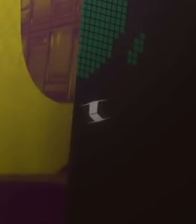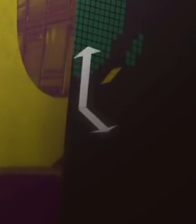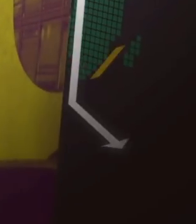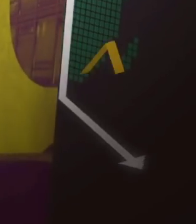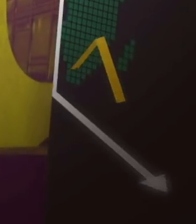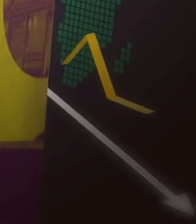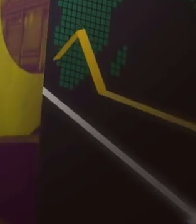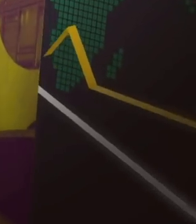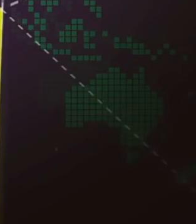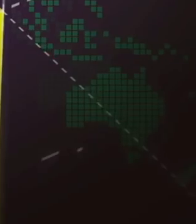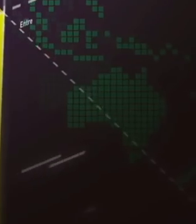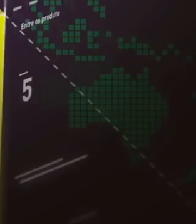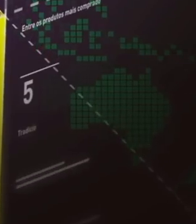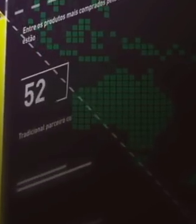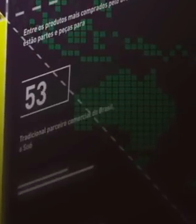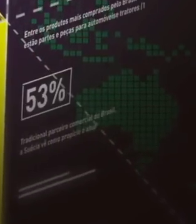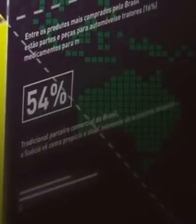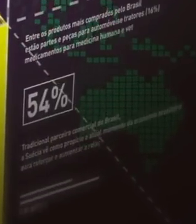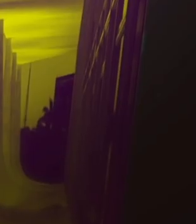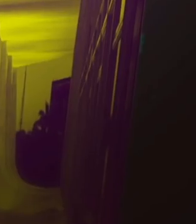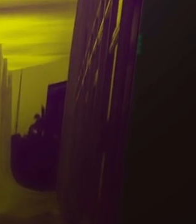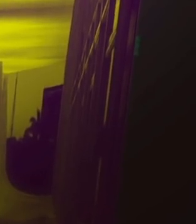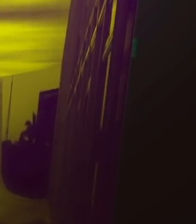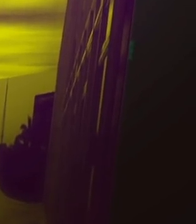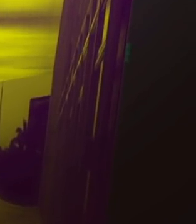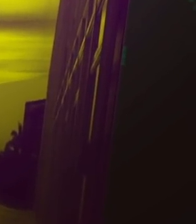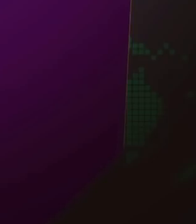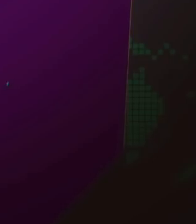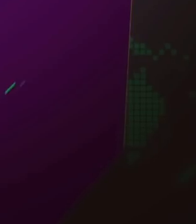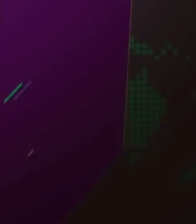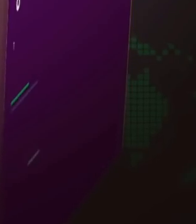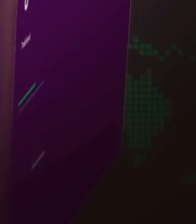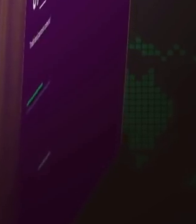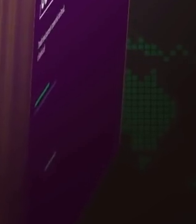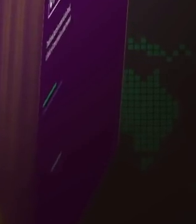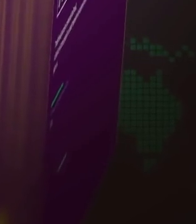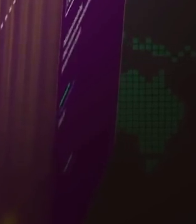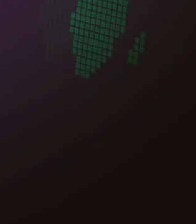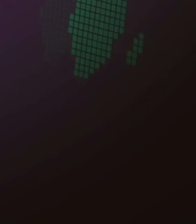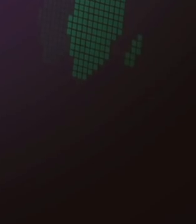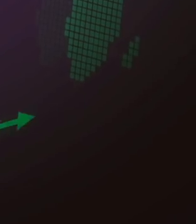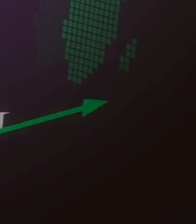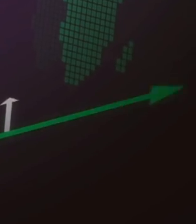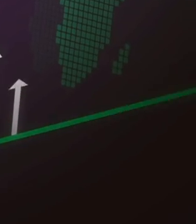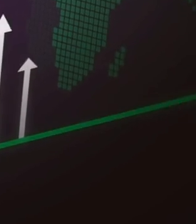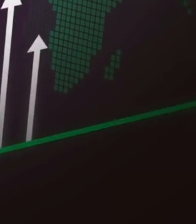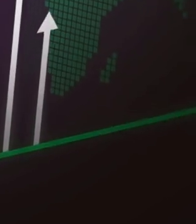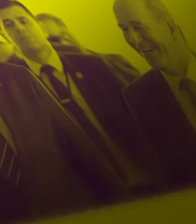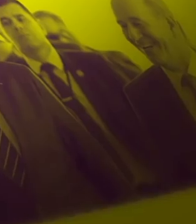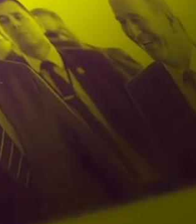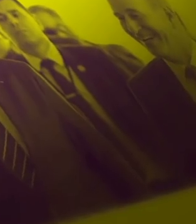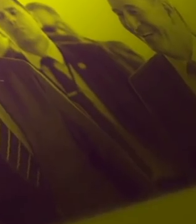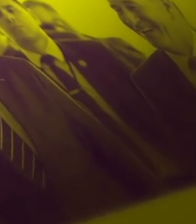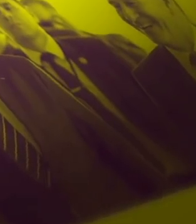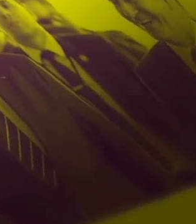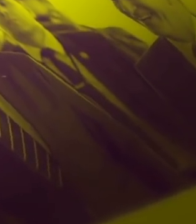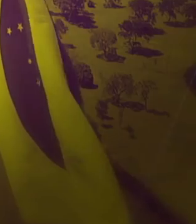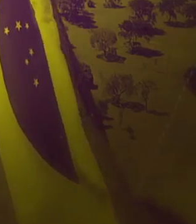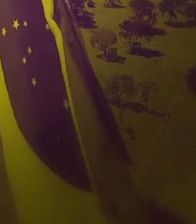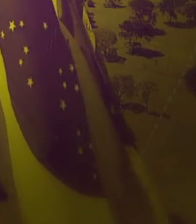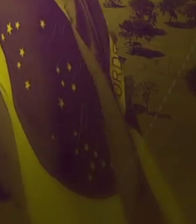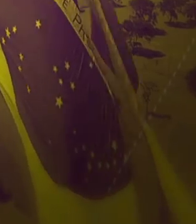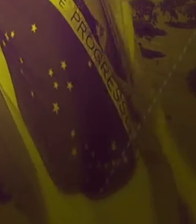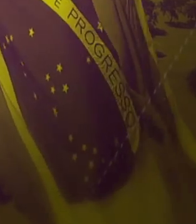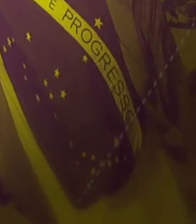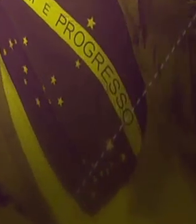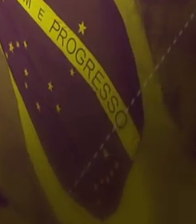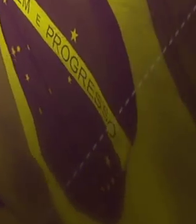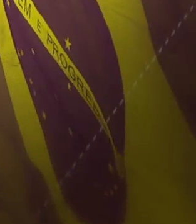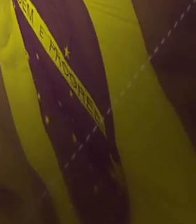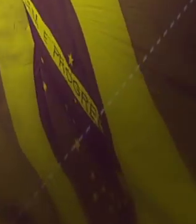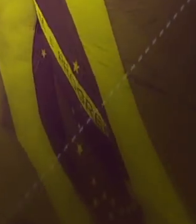você